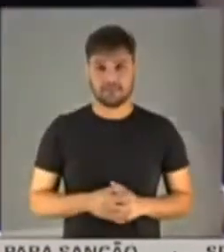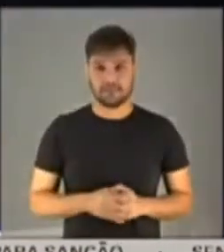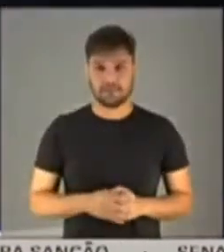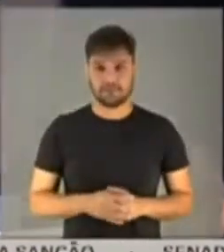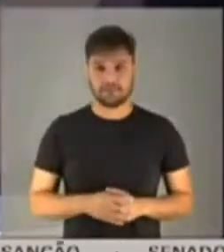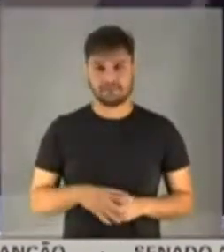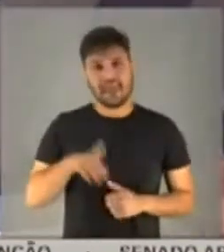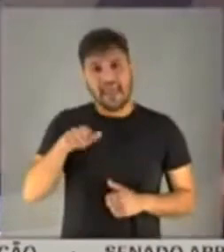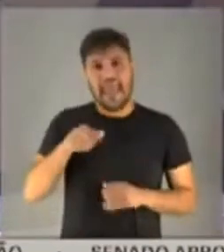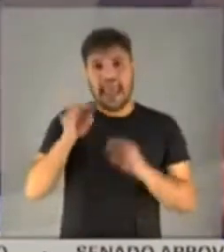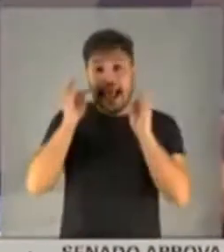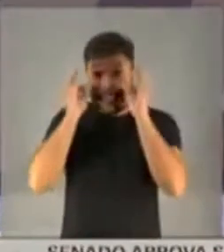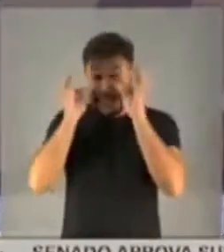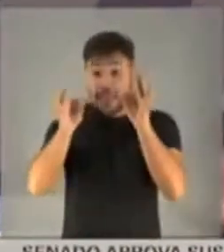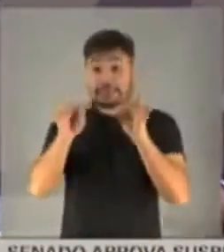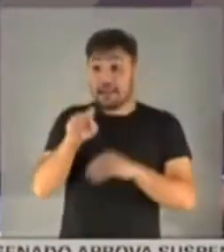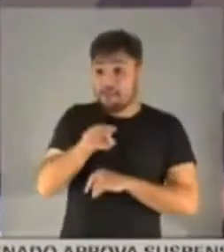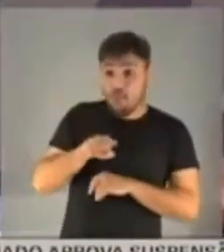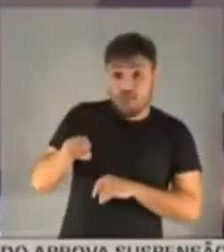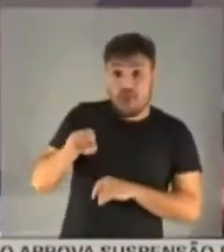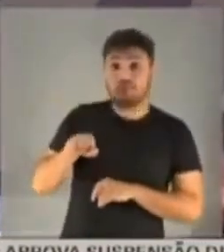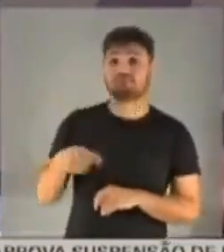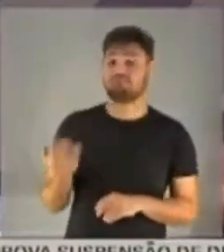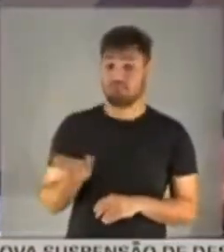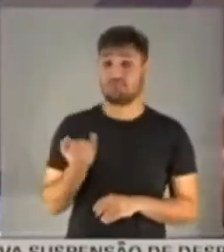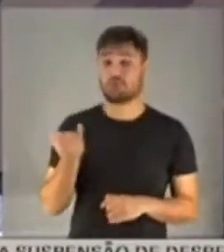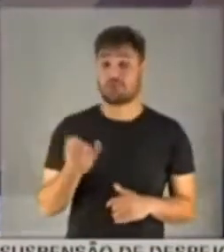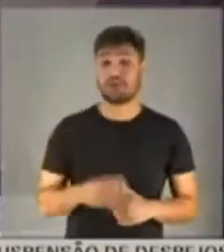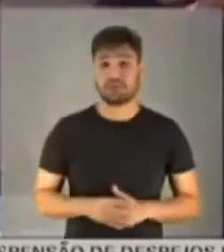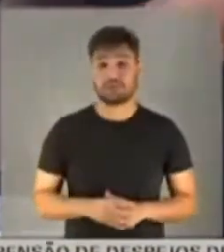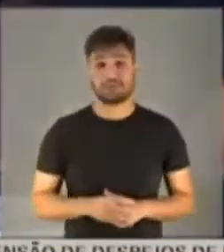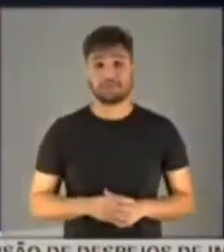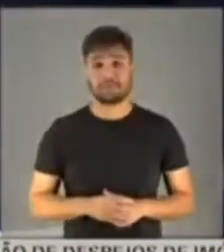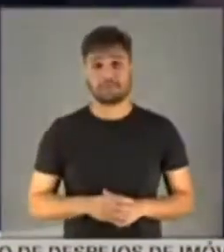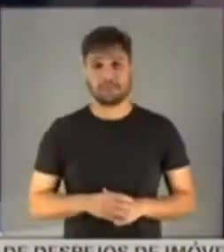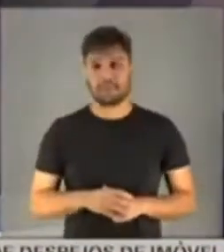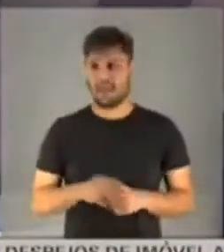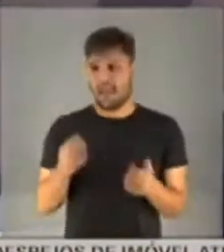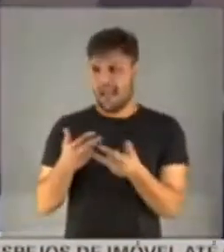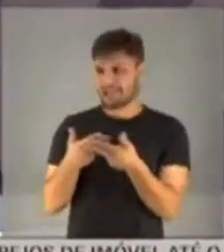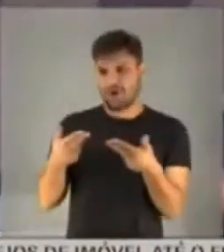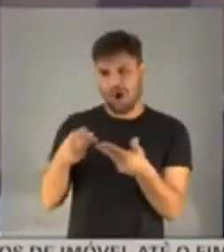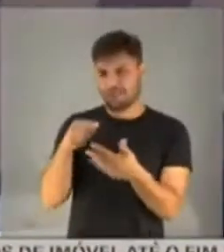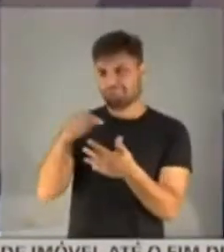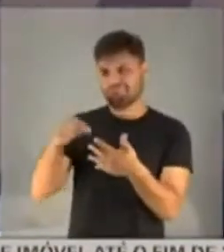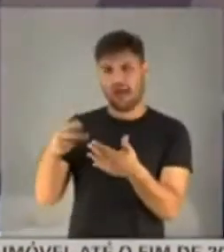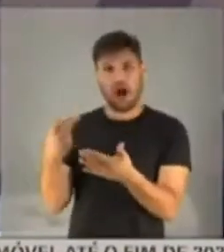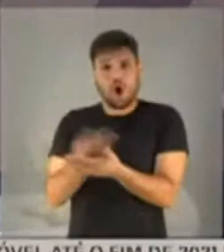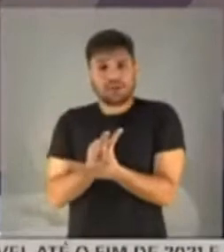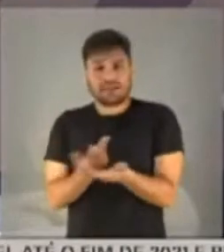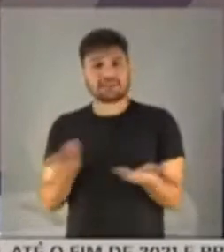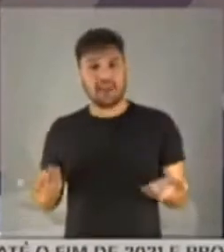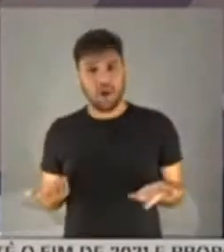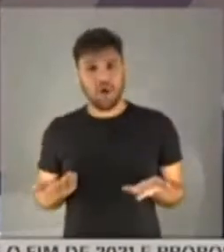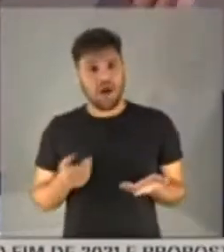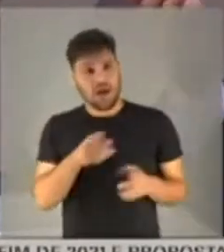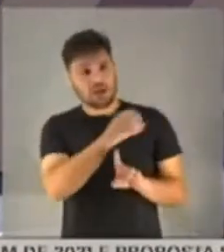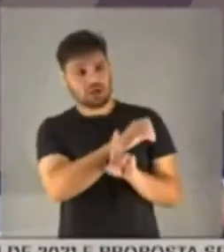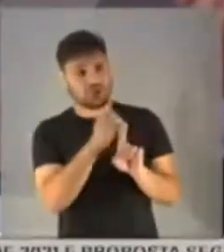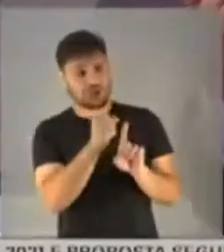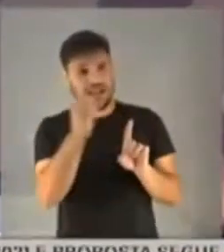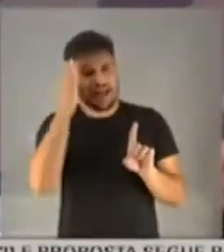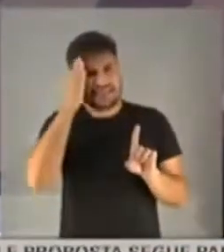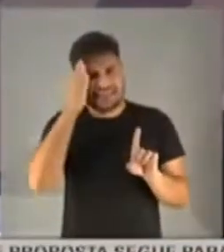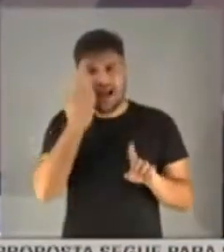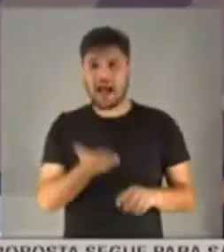uma testemunha muito importante. Os fatos estão gritando a sociedade. Nós